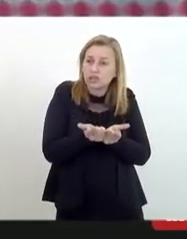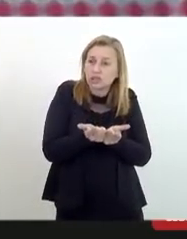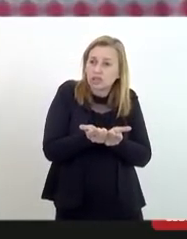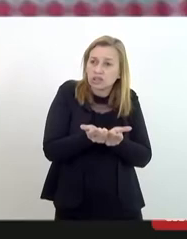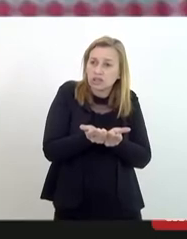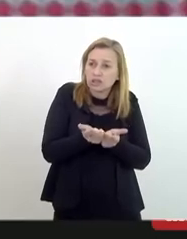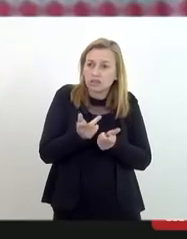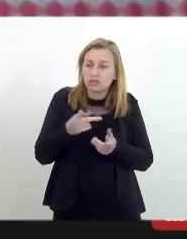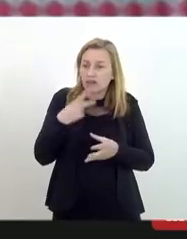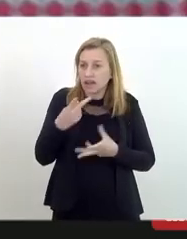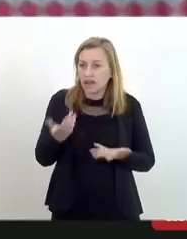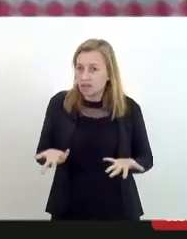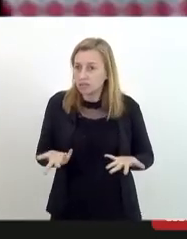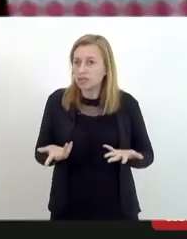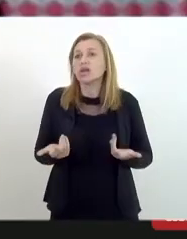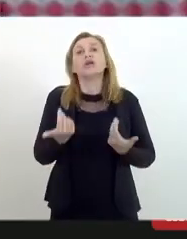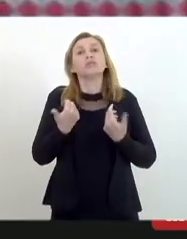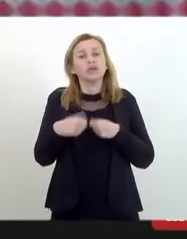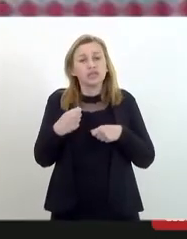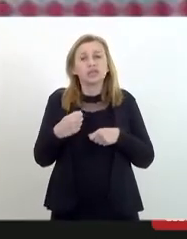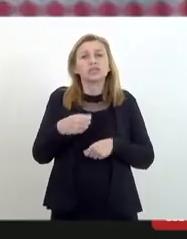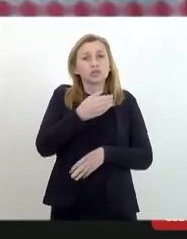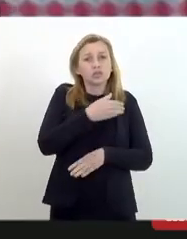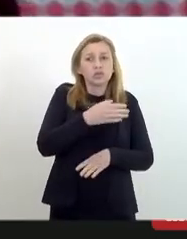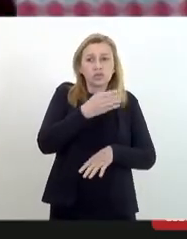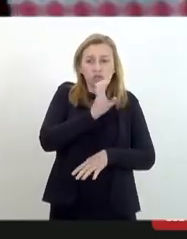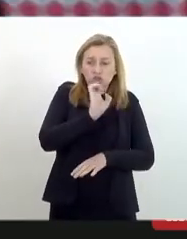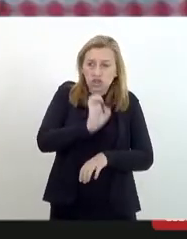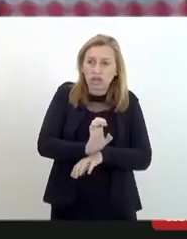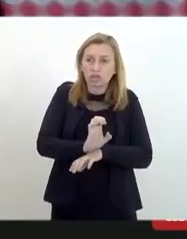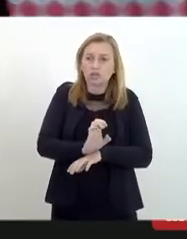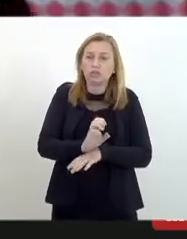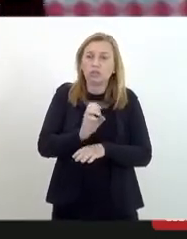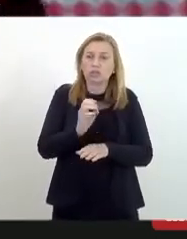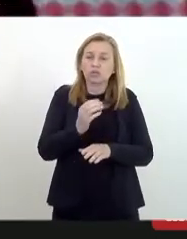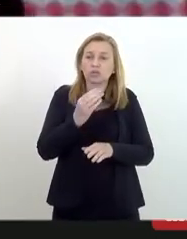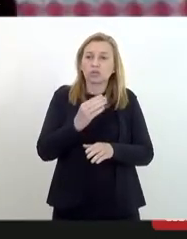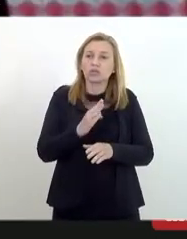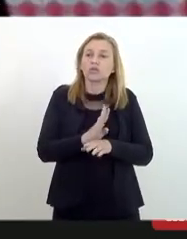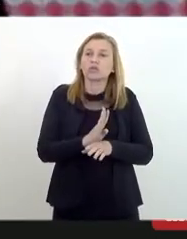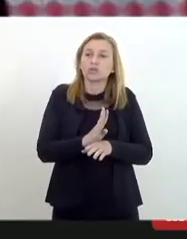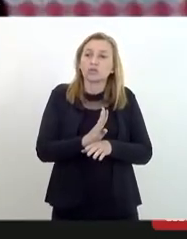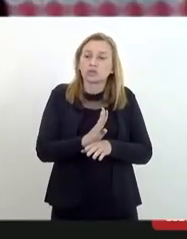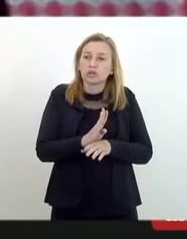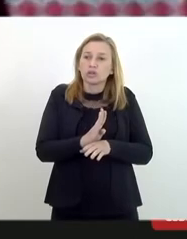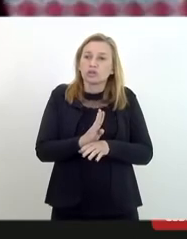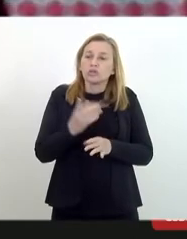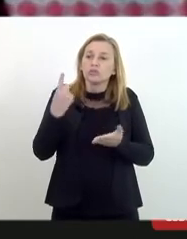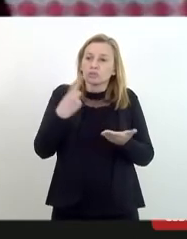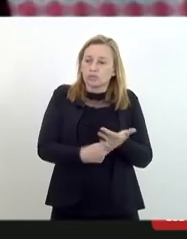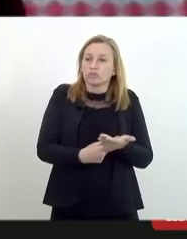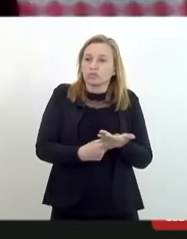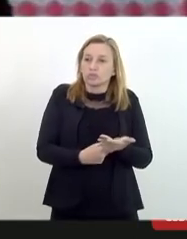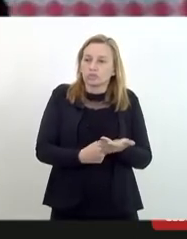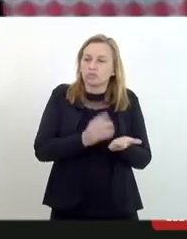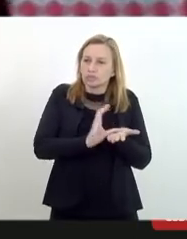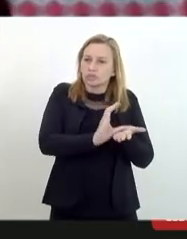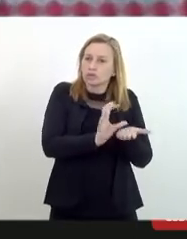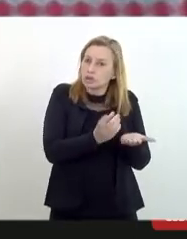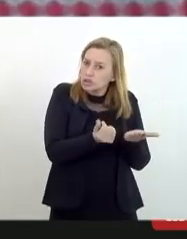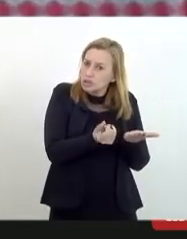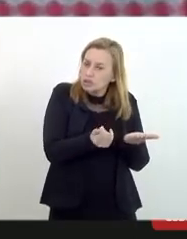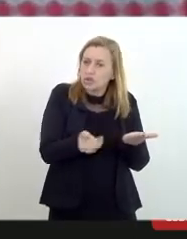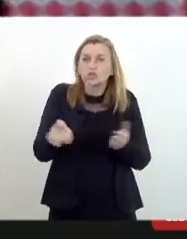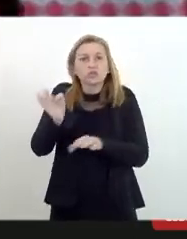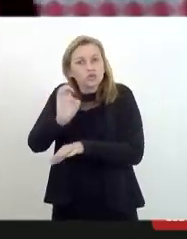inclusive financeiramente é preciso que o estado se comprometa a partir da dotação orçamentária a partir do orçamento do